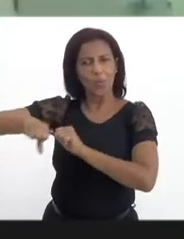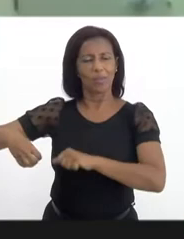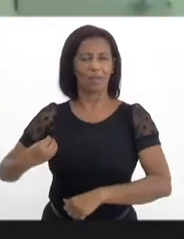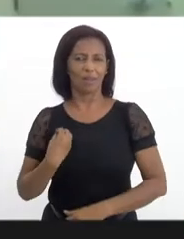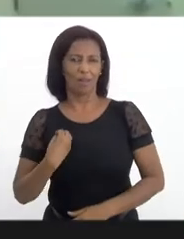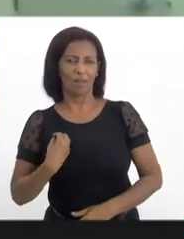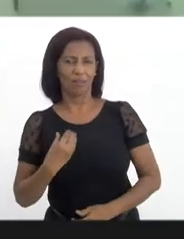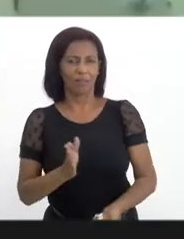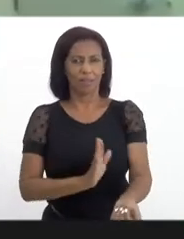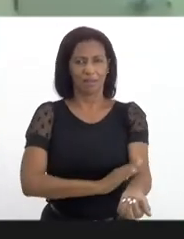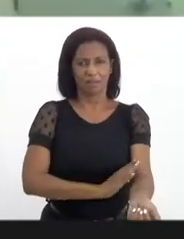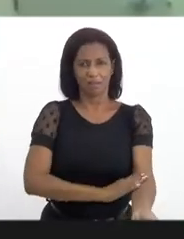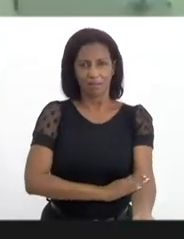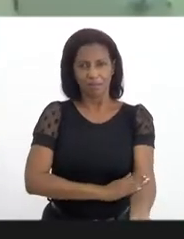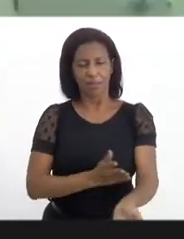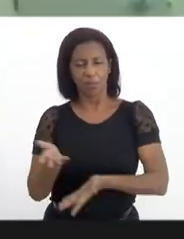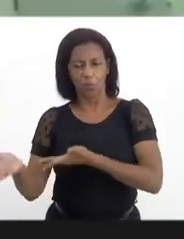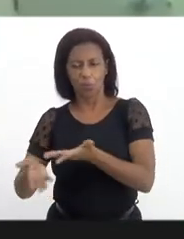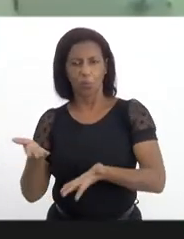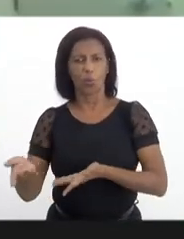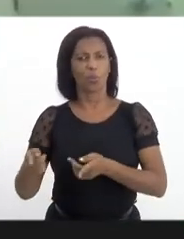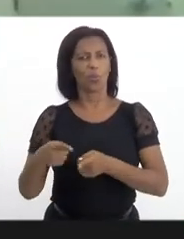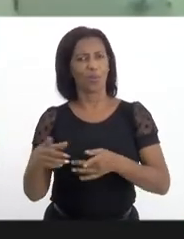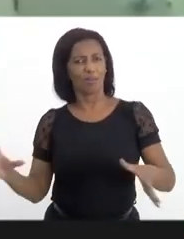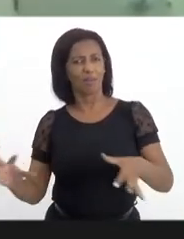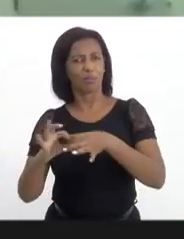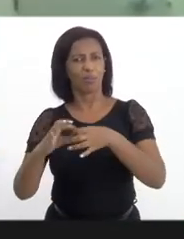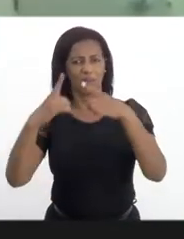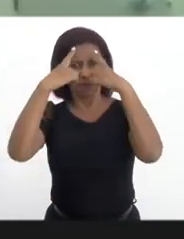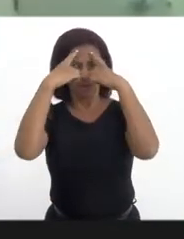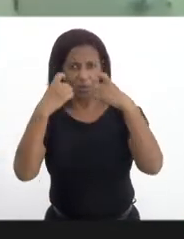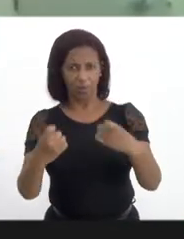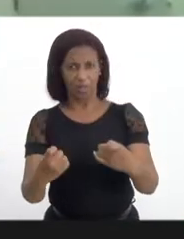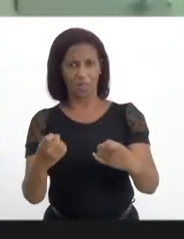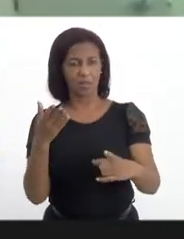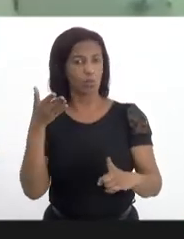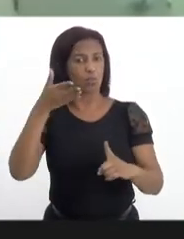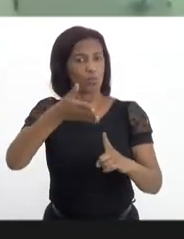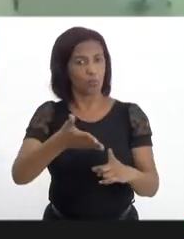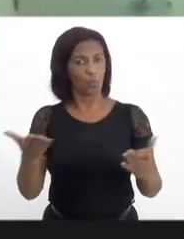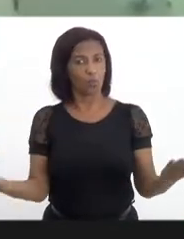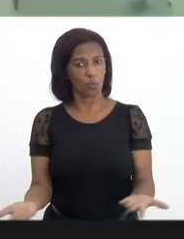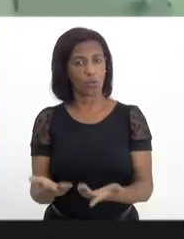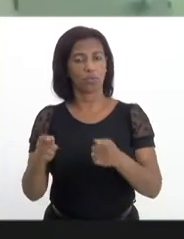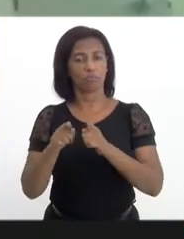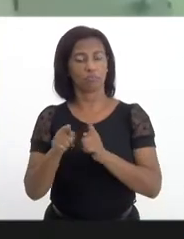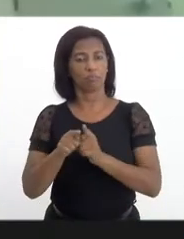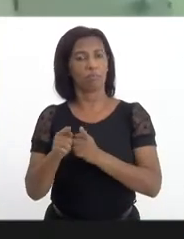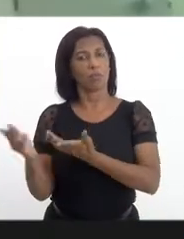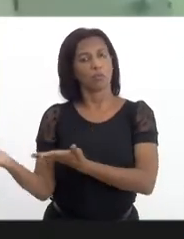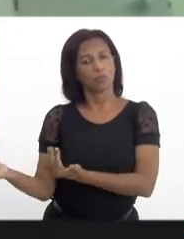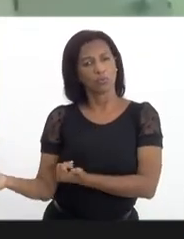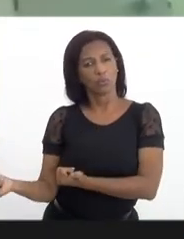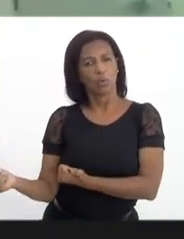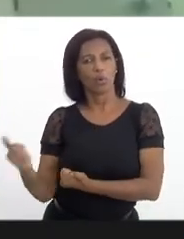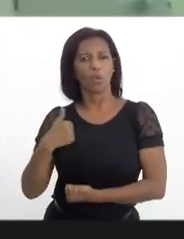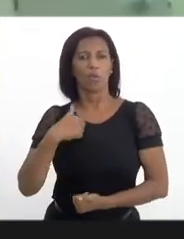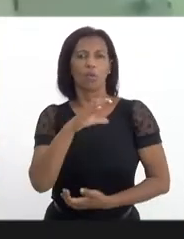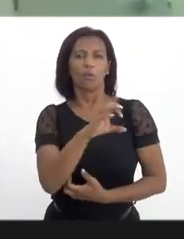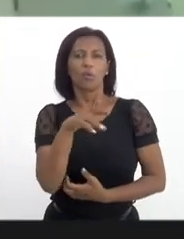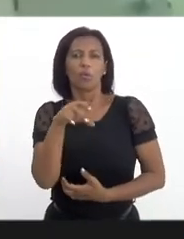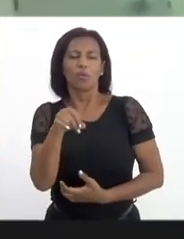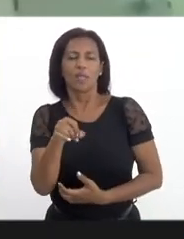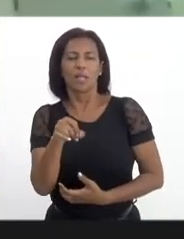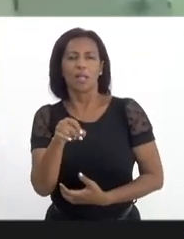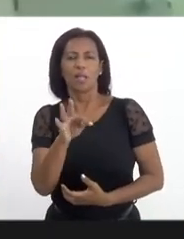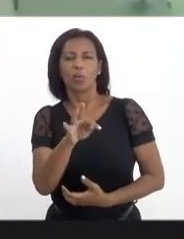com violência, com violência, criminalidade, o nosso foco hoje também é a adolescência, juventude, eu fui conselheira tutelar no